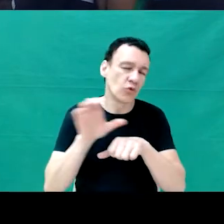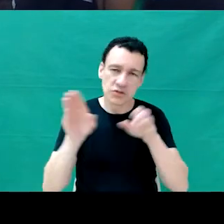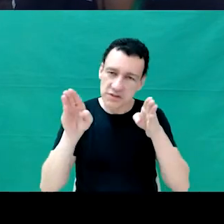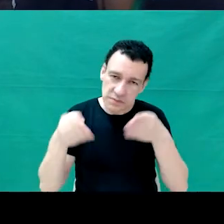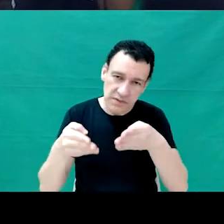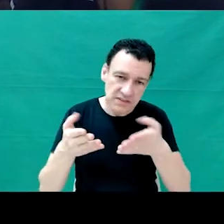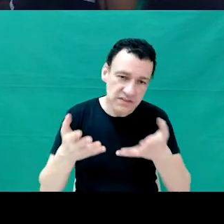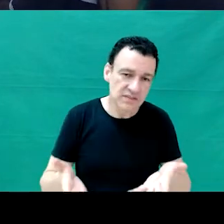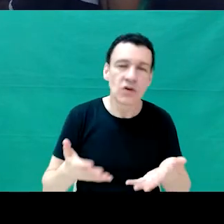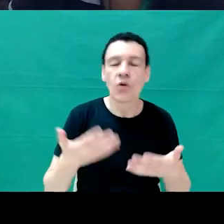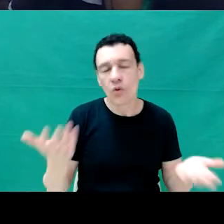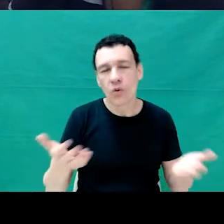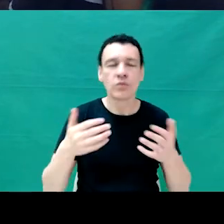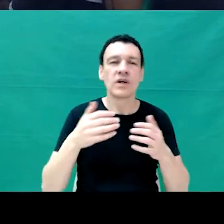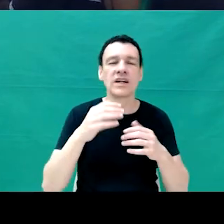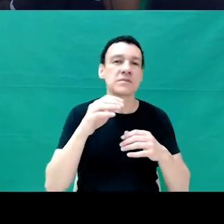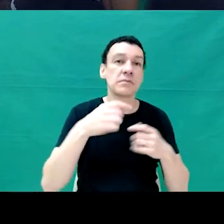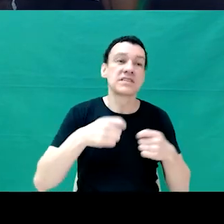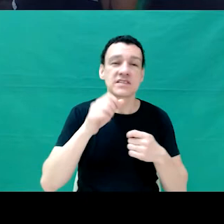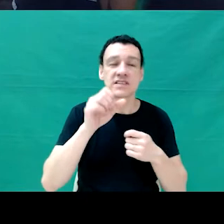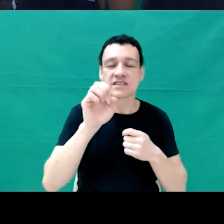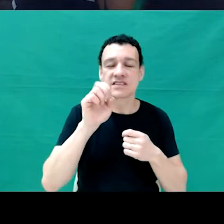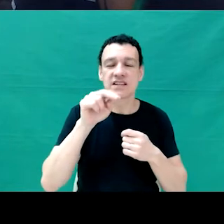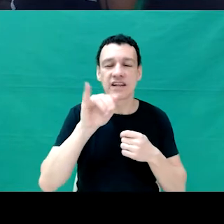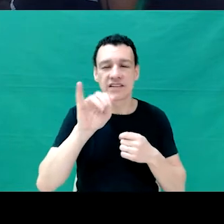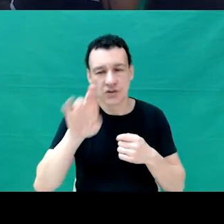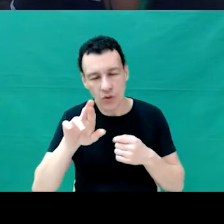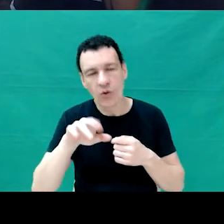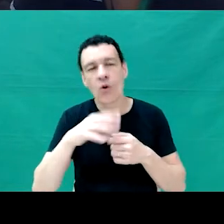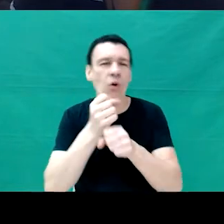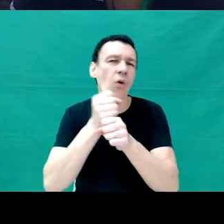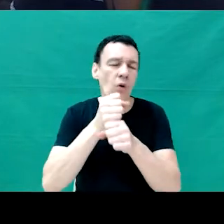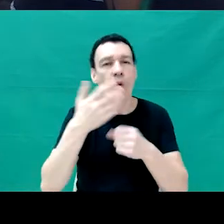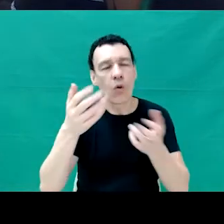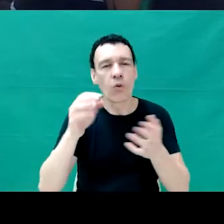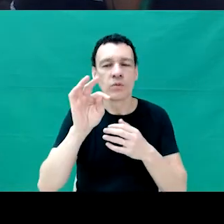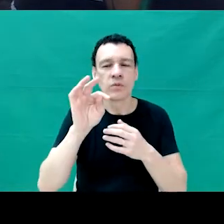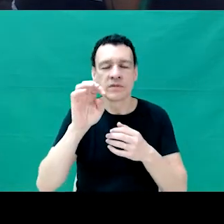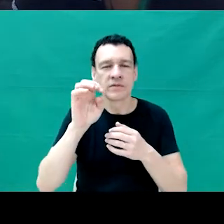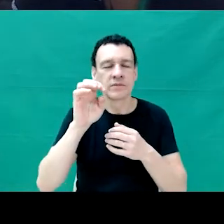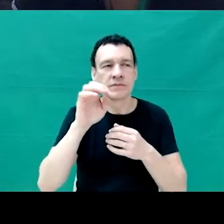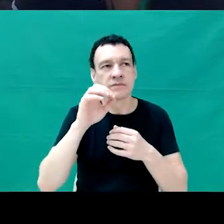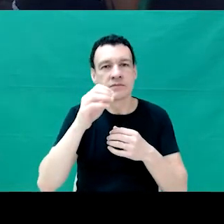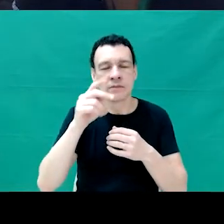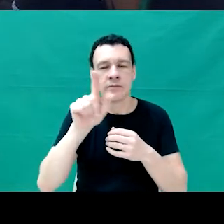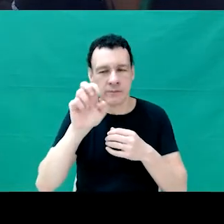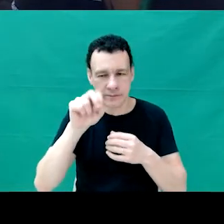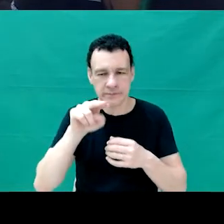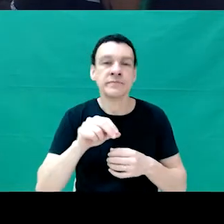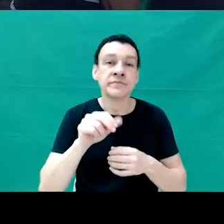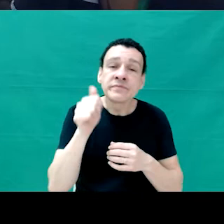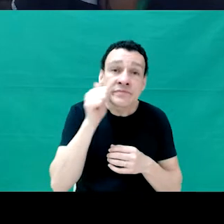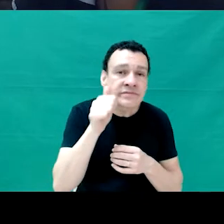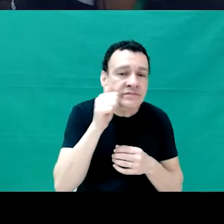nível sênior, algum nível pleno, e comportamentalmente, as mulheres tendem a querer preencher